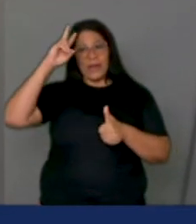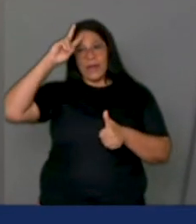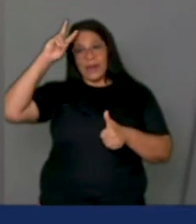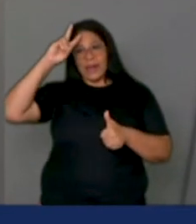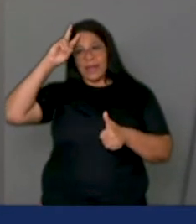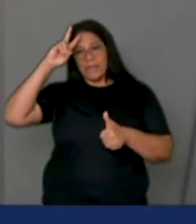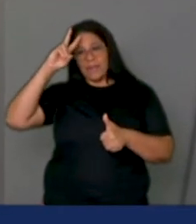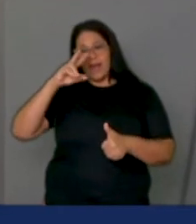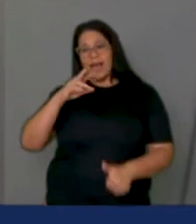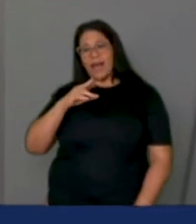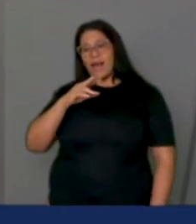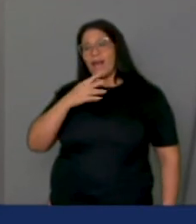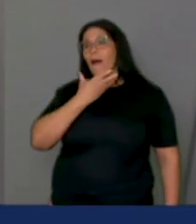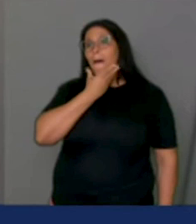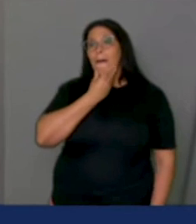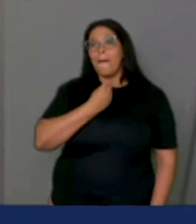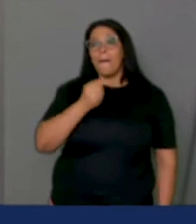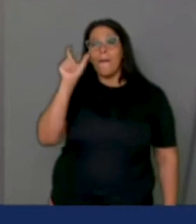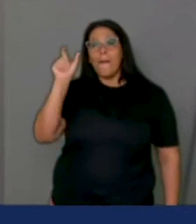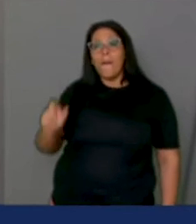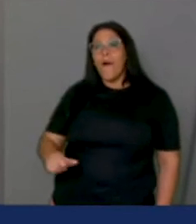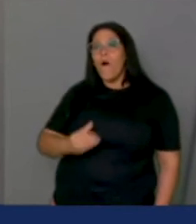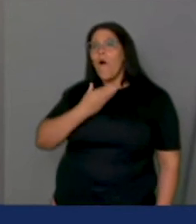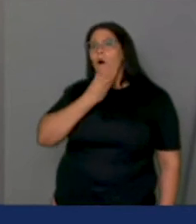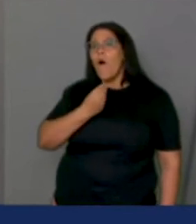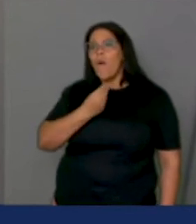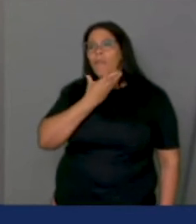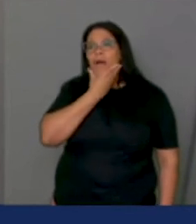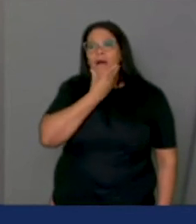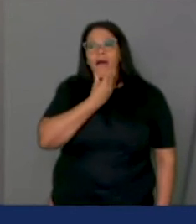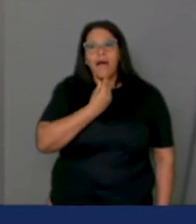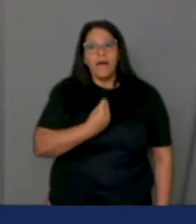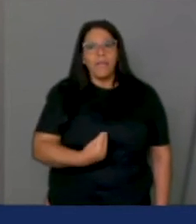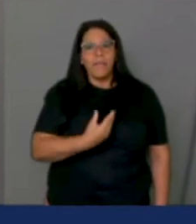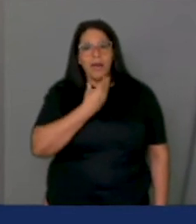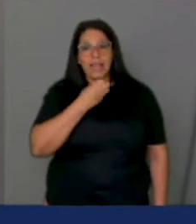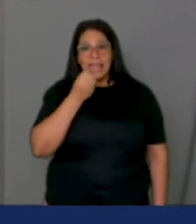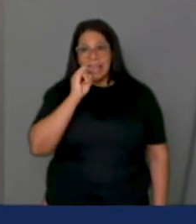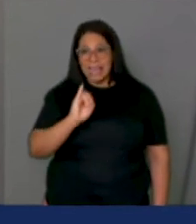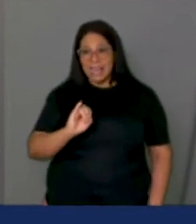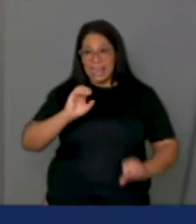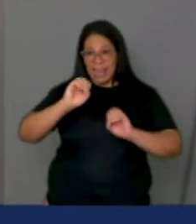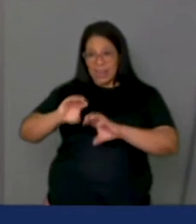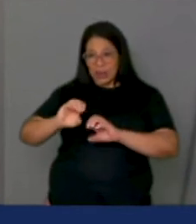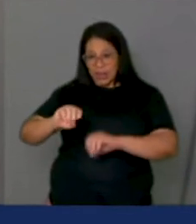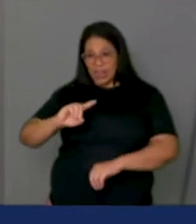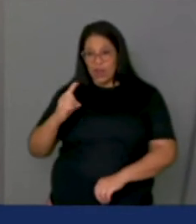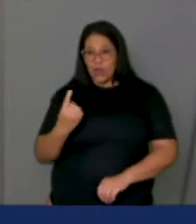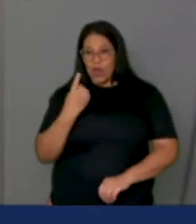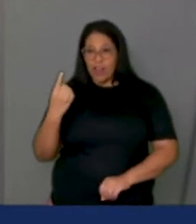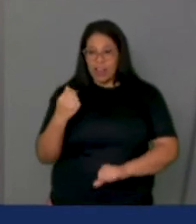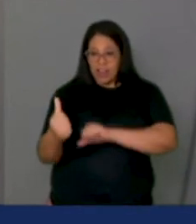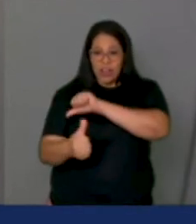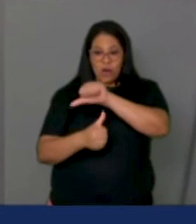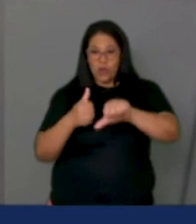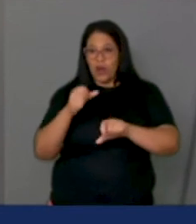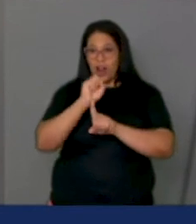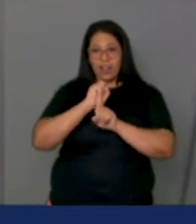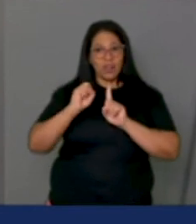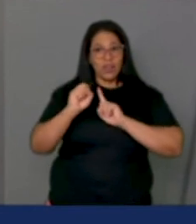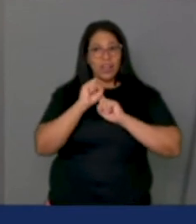Freire. Paulo Freire disse, se a educação sozinha não transforma a sociedade,